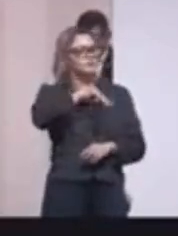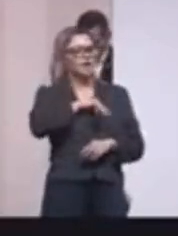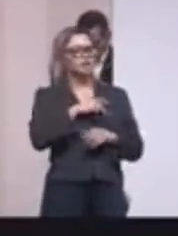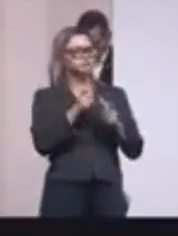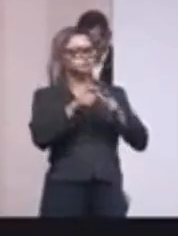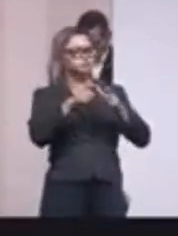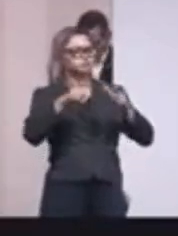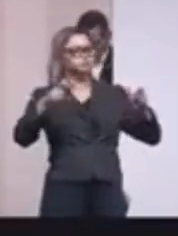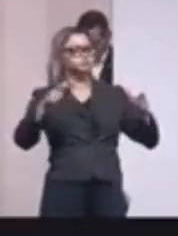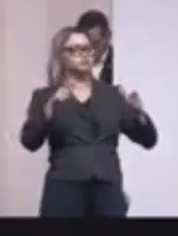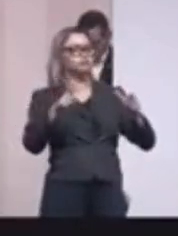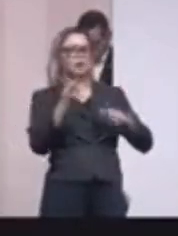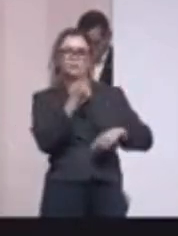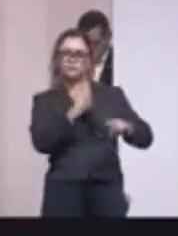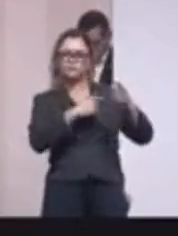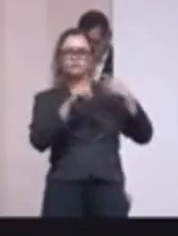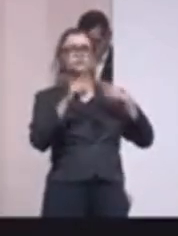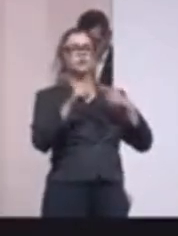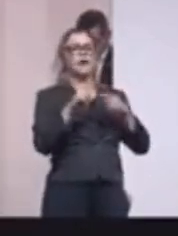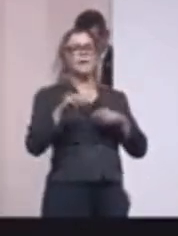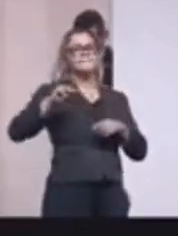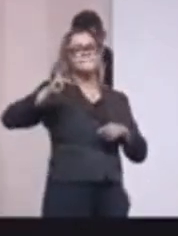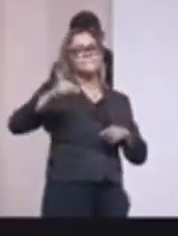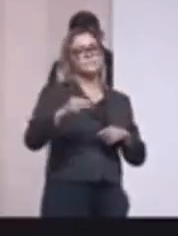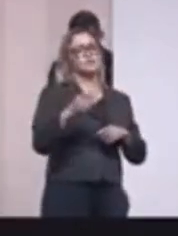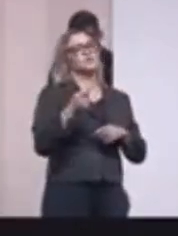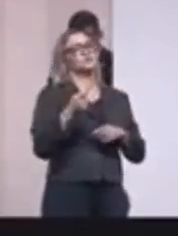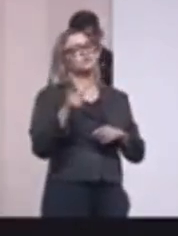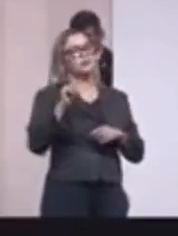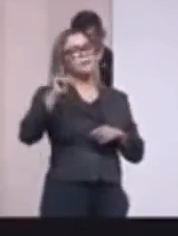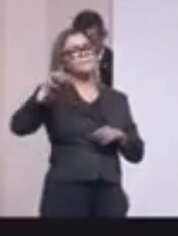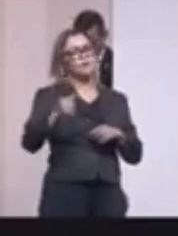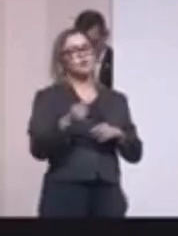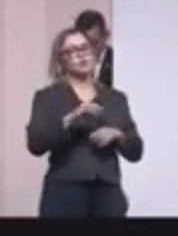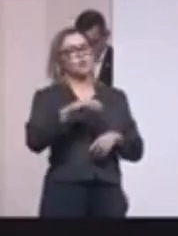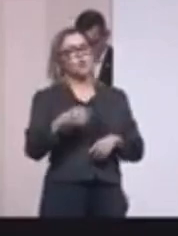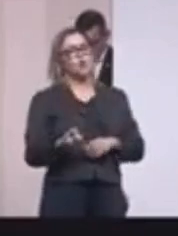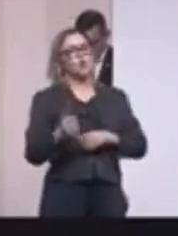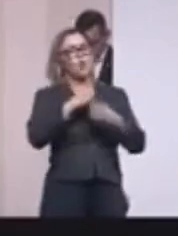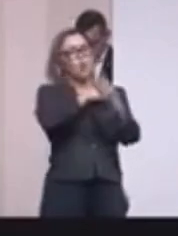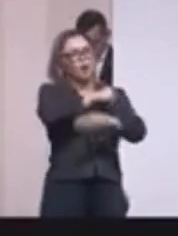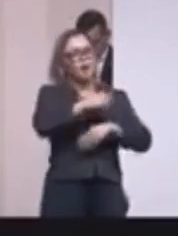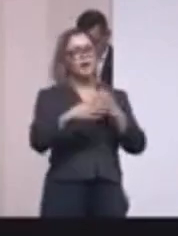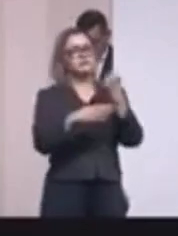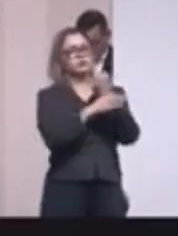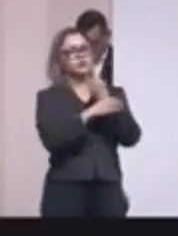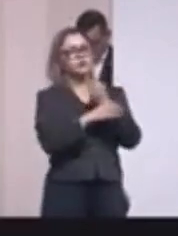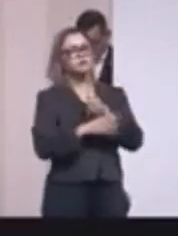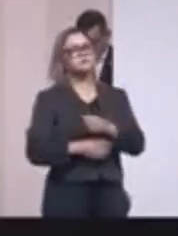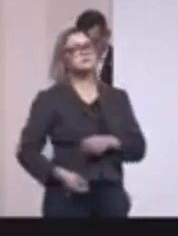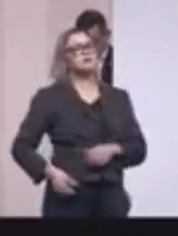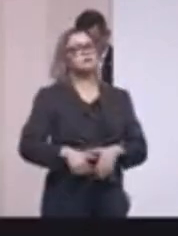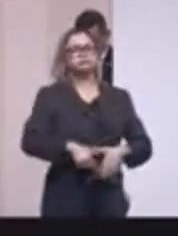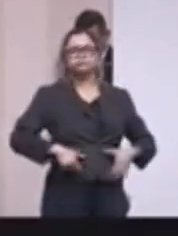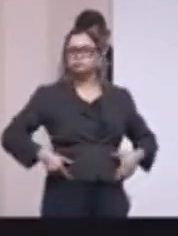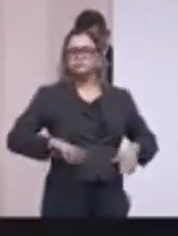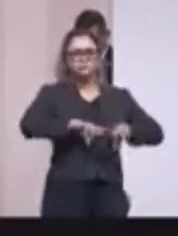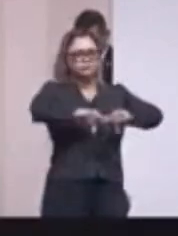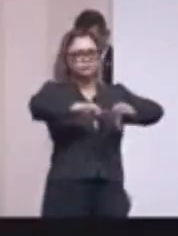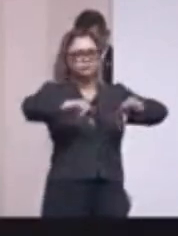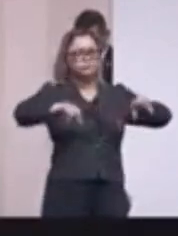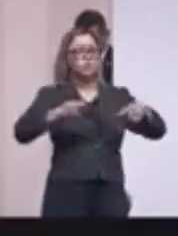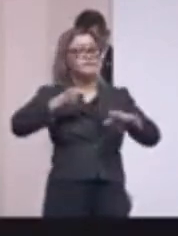bastante grande, a gente já superou as mil viaturas entregues fora colete, armamento, munição. Estamos fazendo